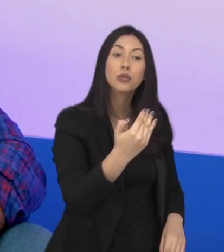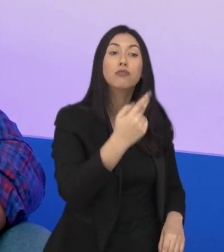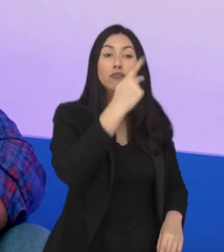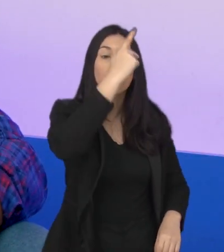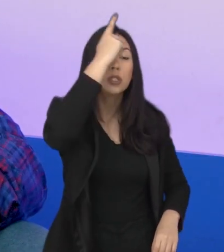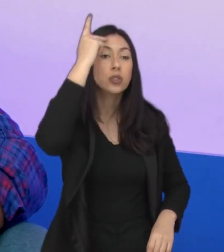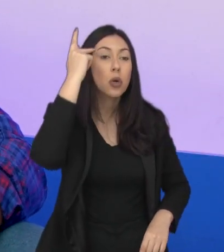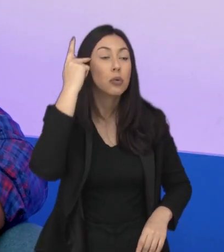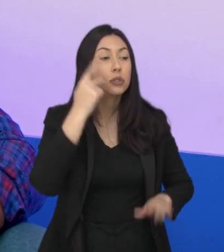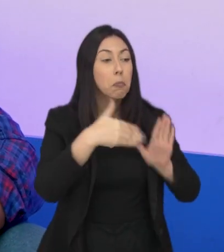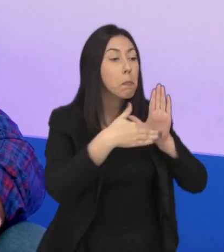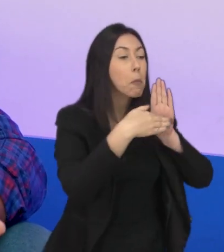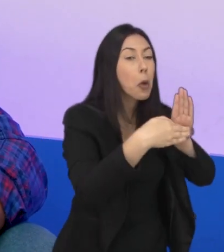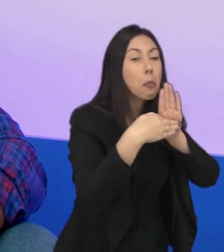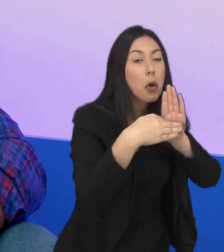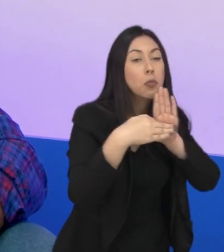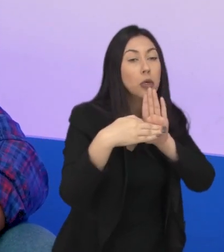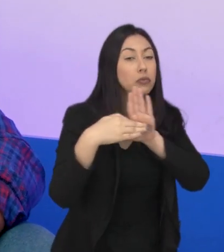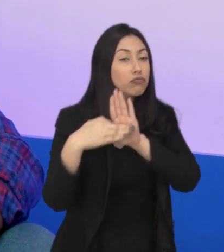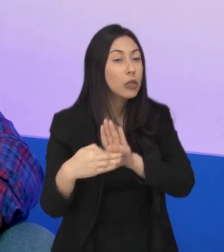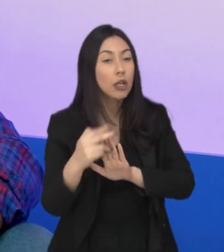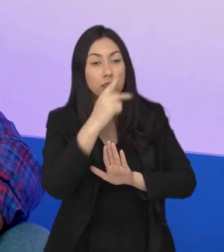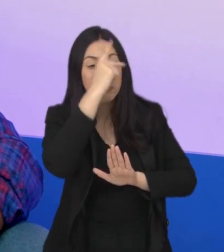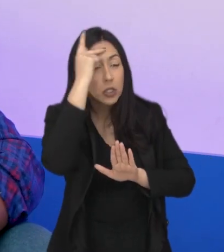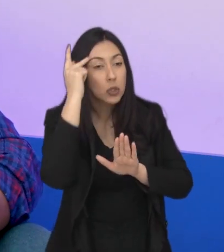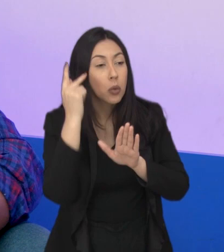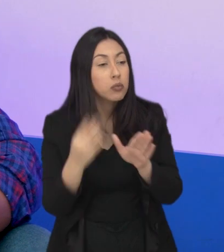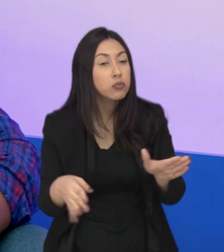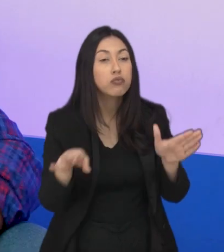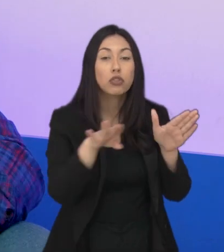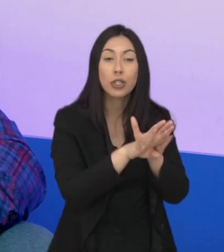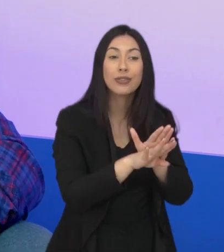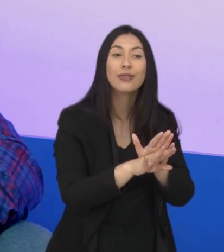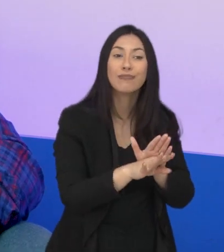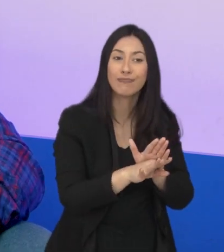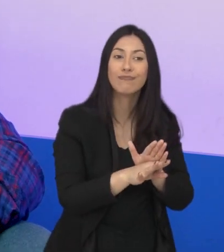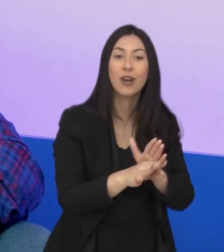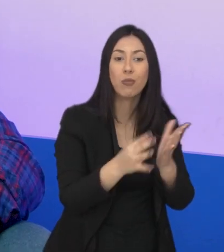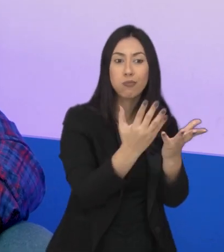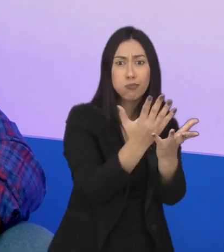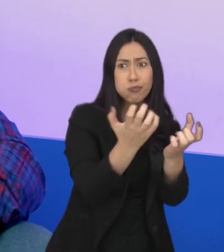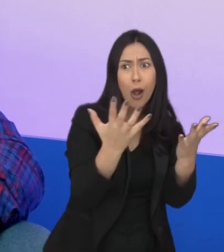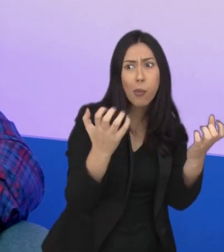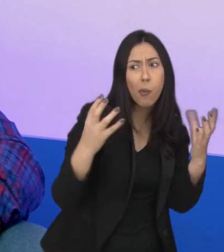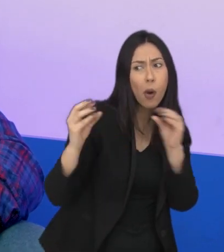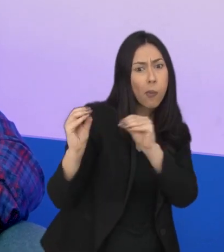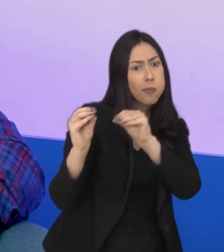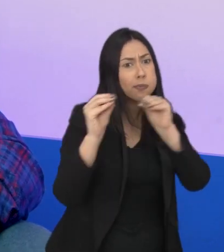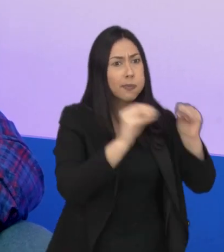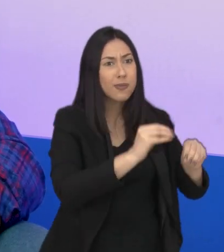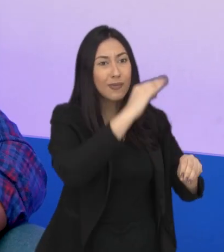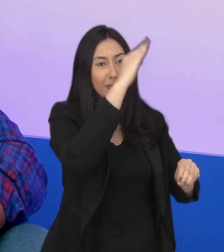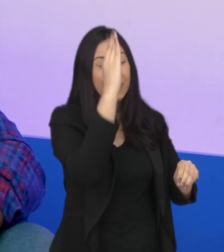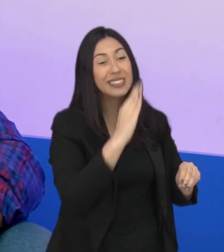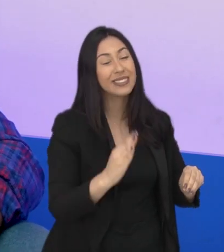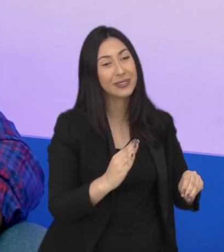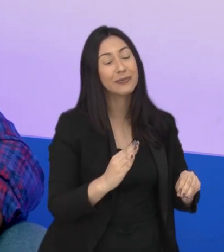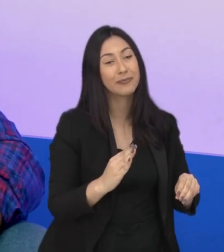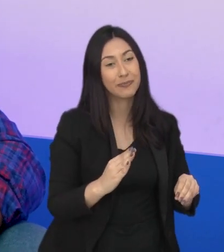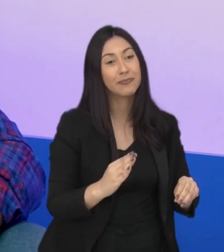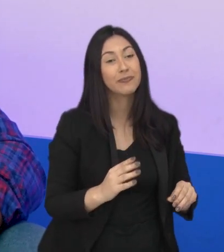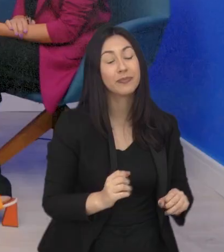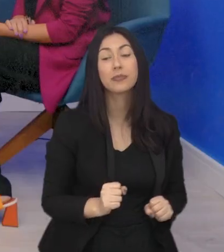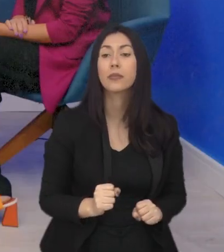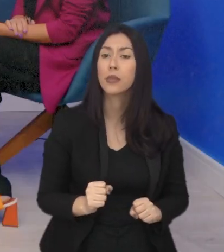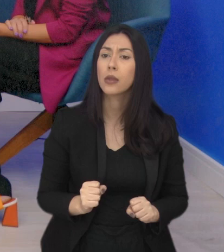pessoas lá para ajudar aqueles que estavam lá, e muitos vieram para cá. Então, o Brasil tem esse histórico.